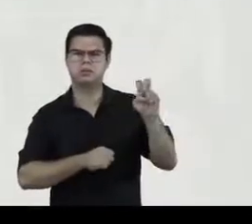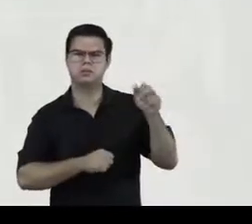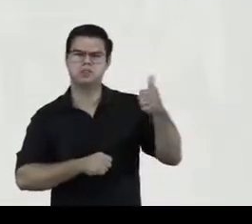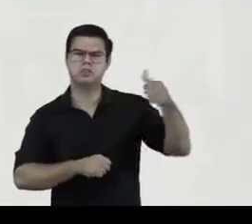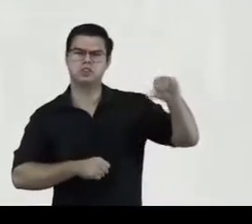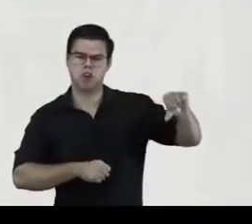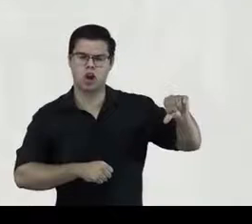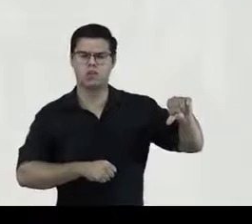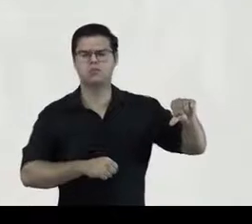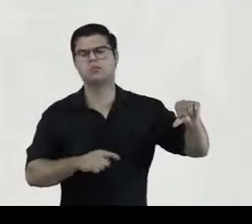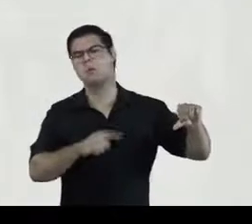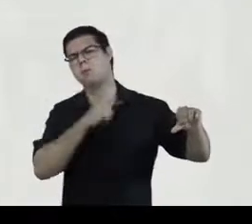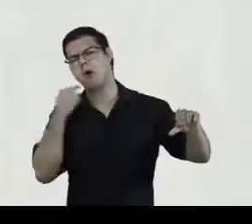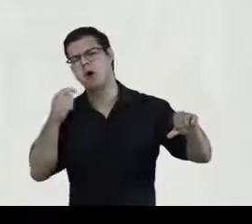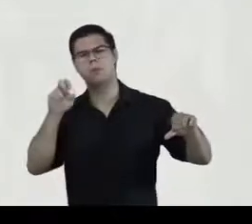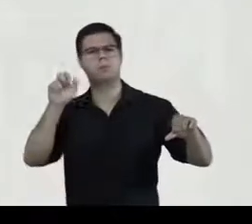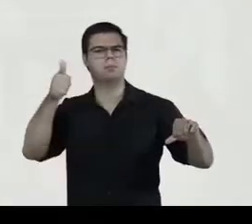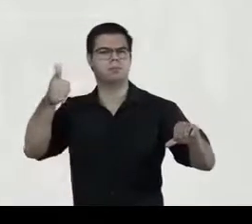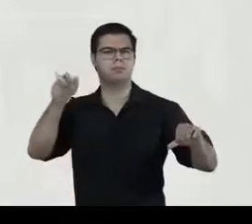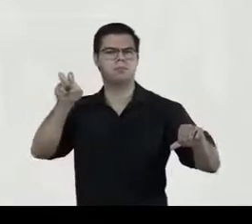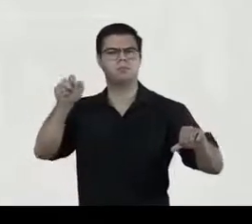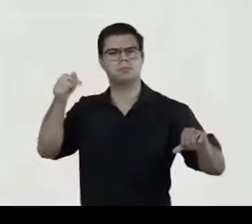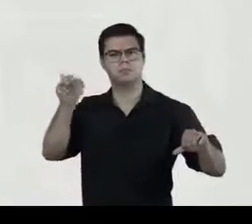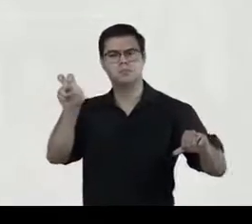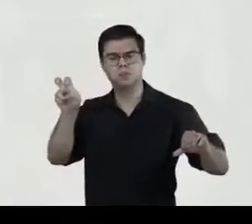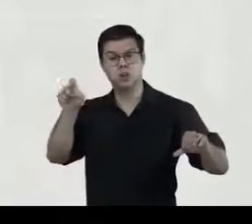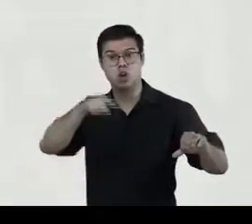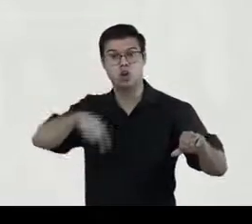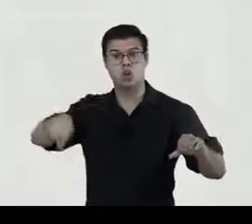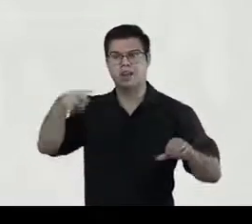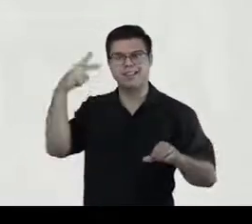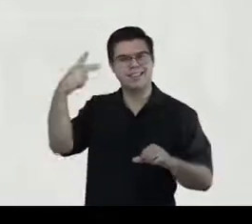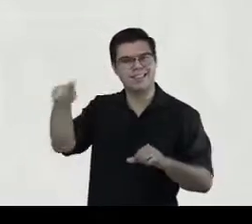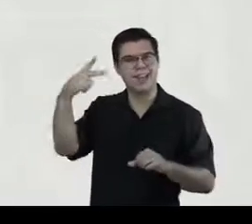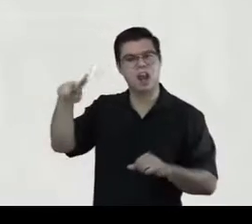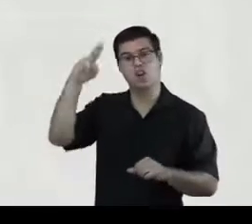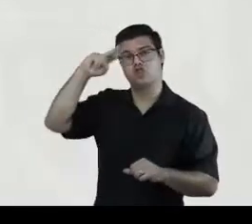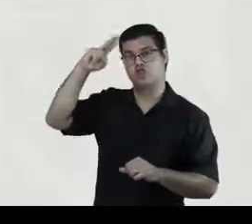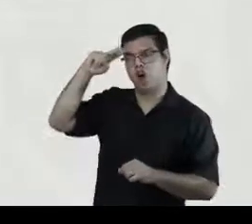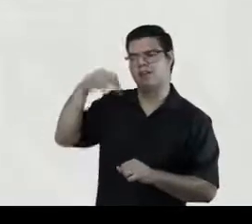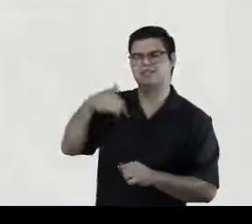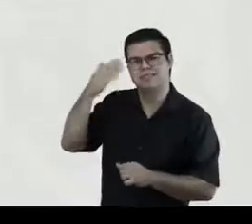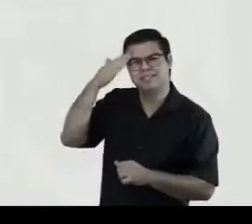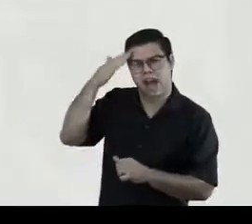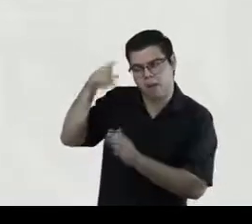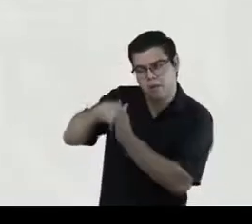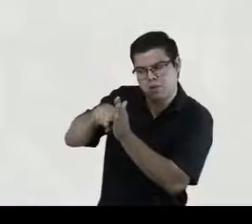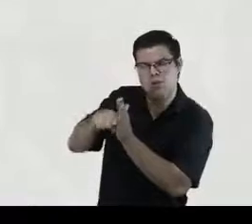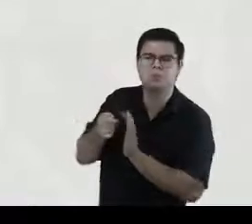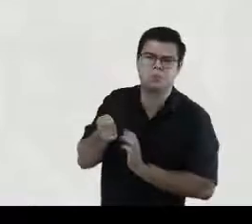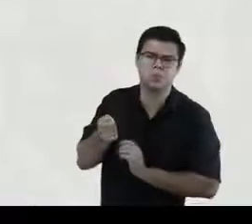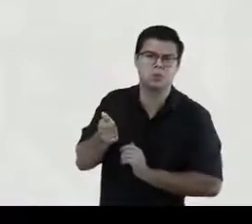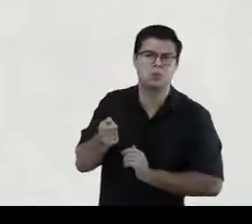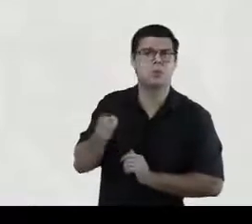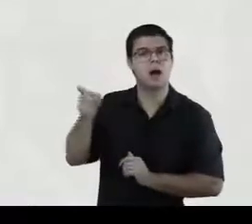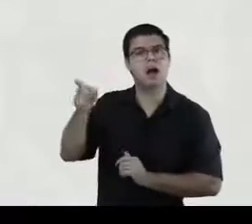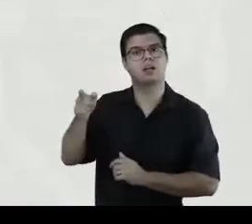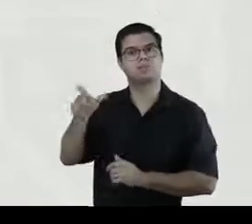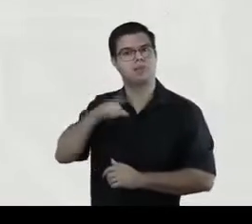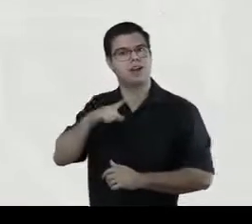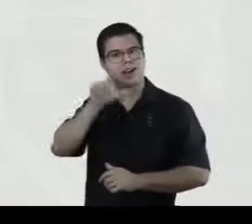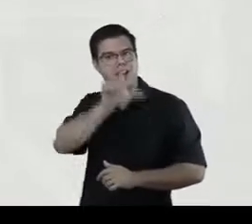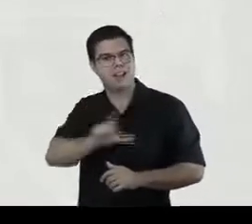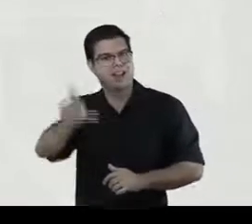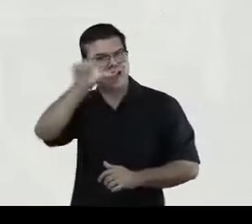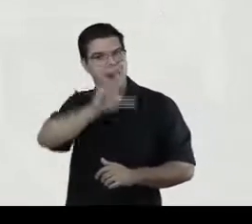suscita uma importante literatura. Você tem um exemplo sobre os olhos, através de alguns livros, lá